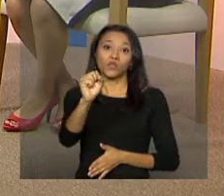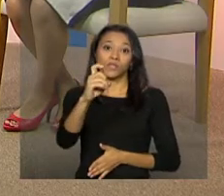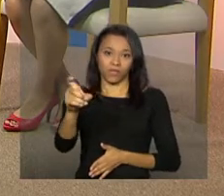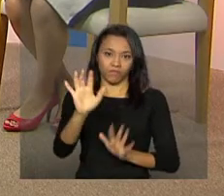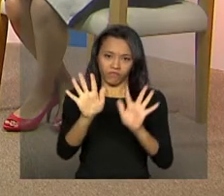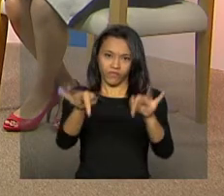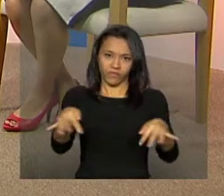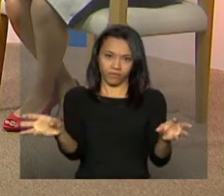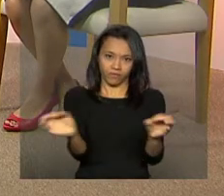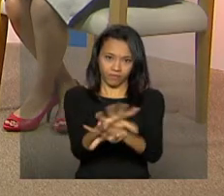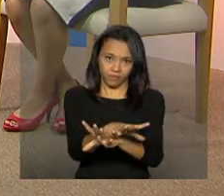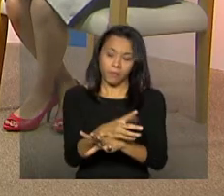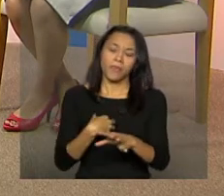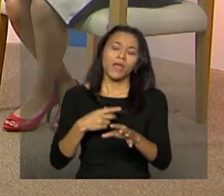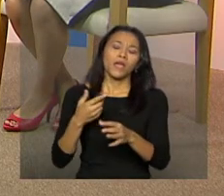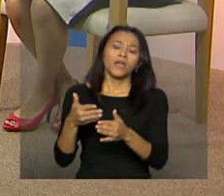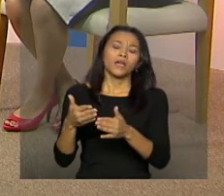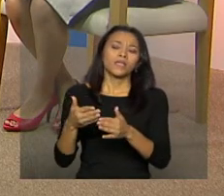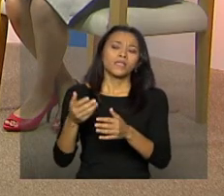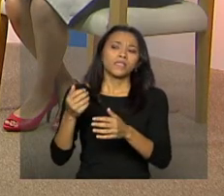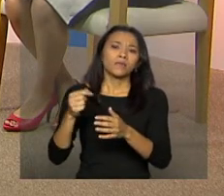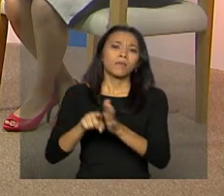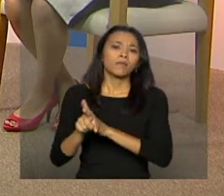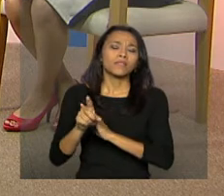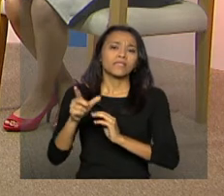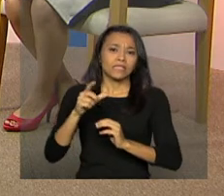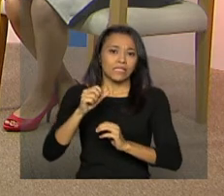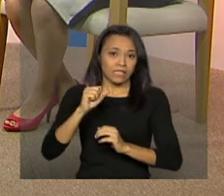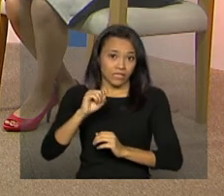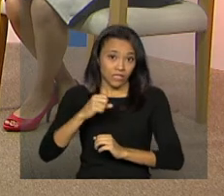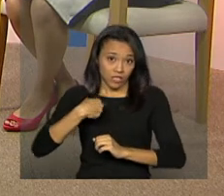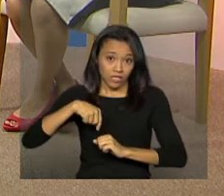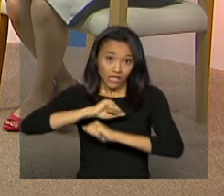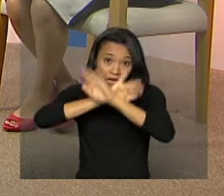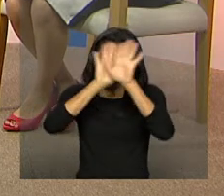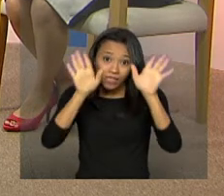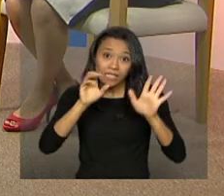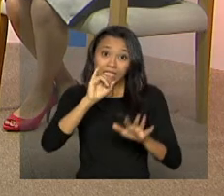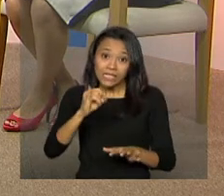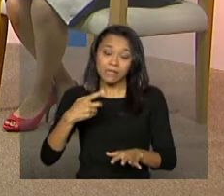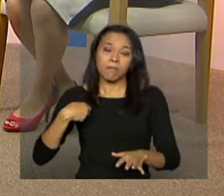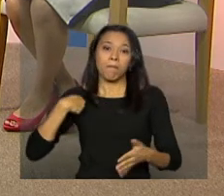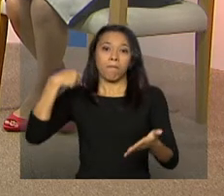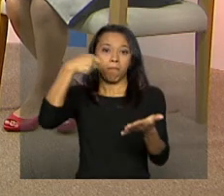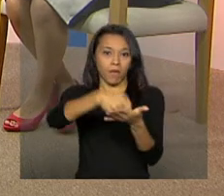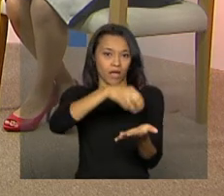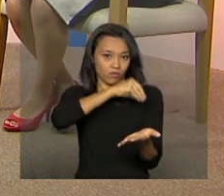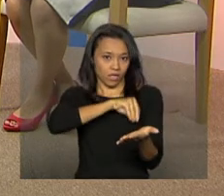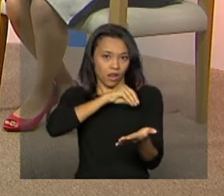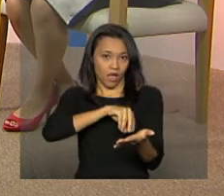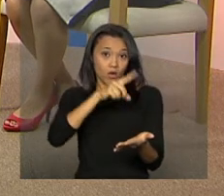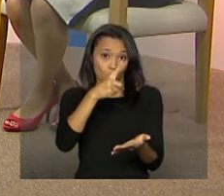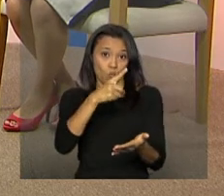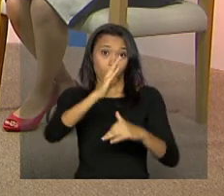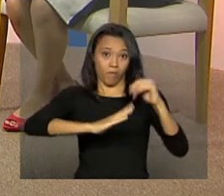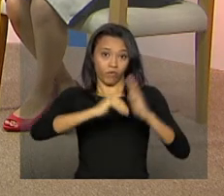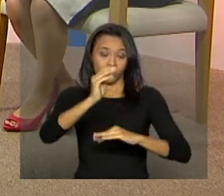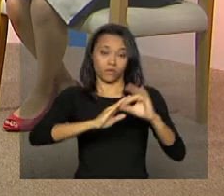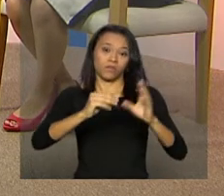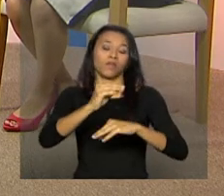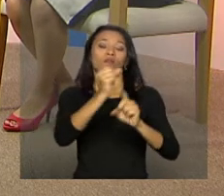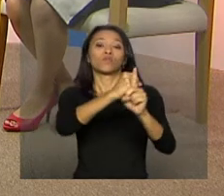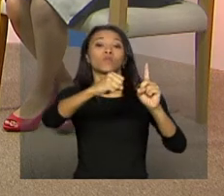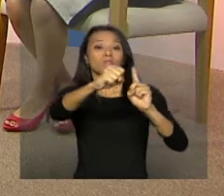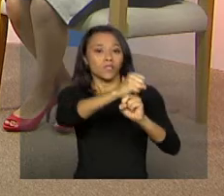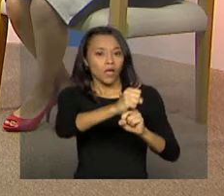gostaria de esclarecer se podemos pagar o salário de um assistente social da equipe de referência contratada através do